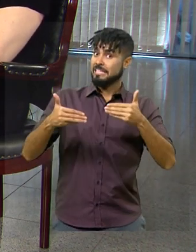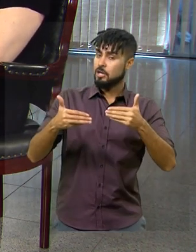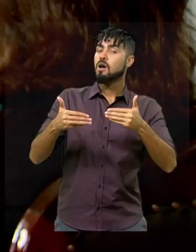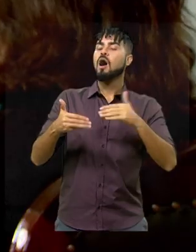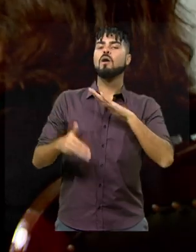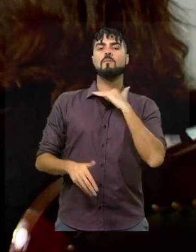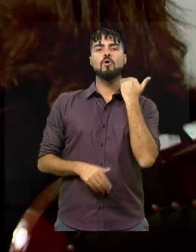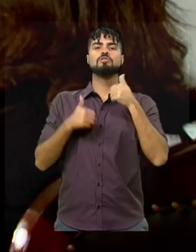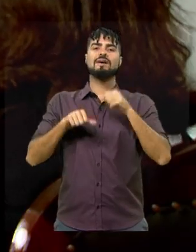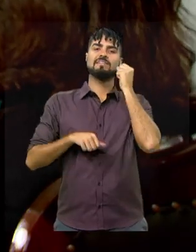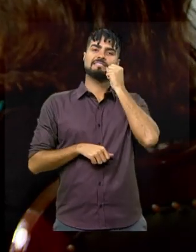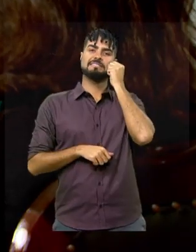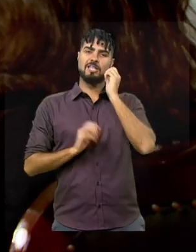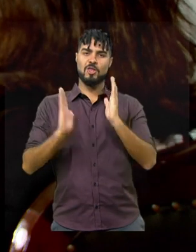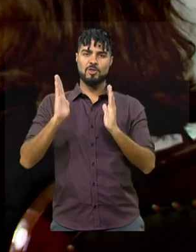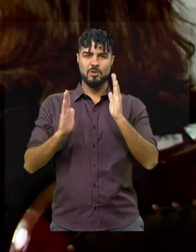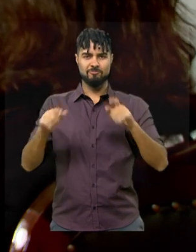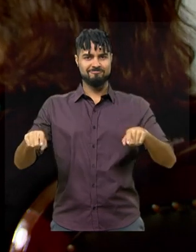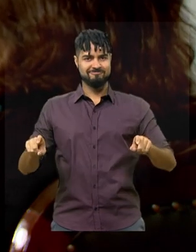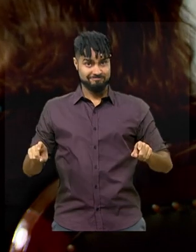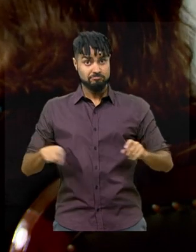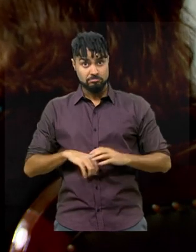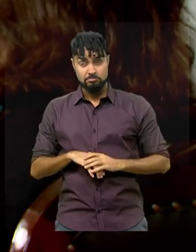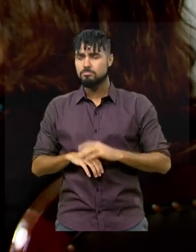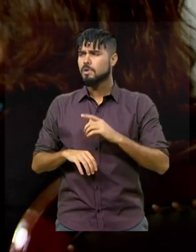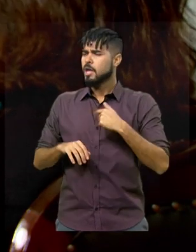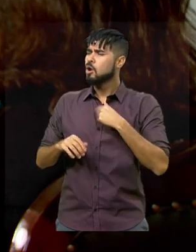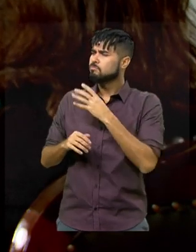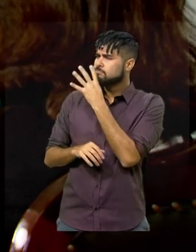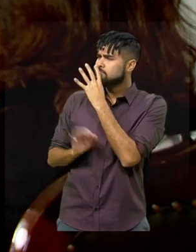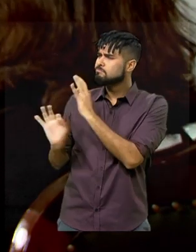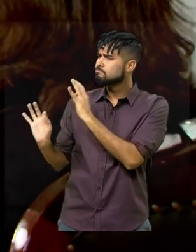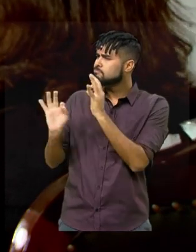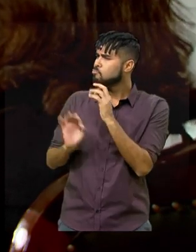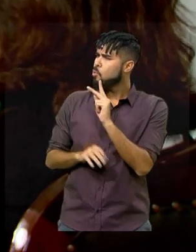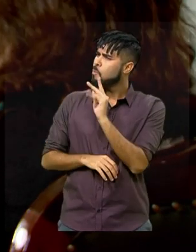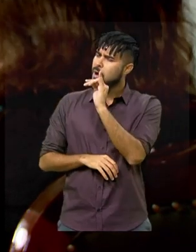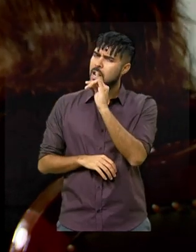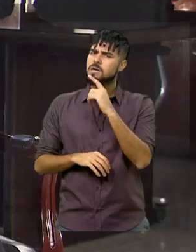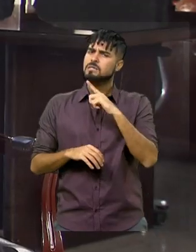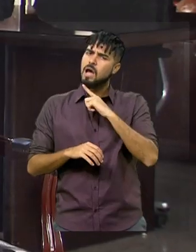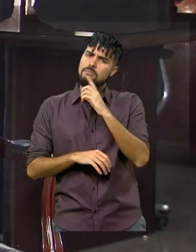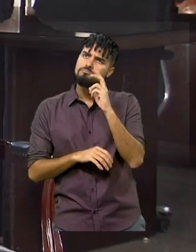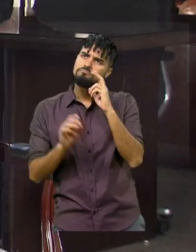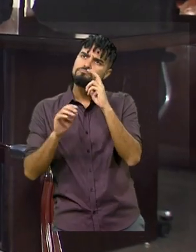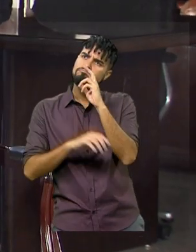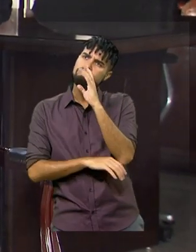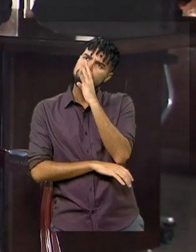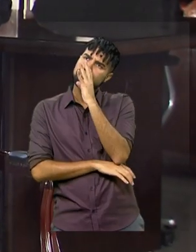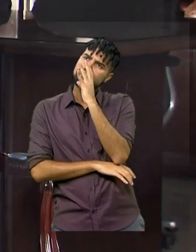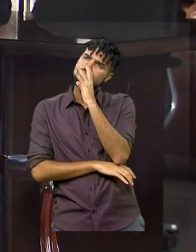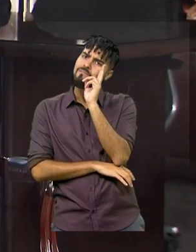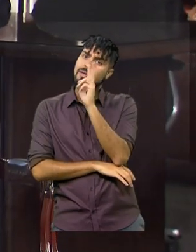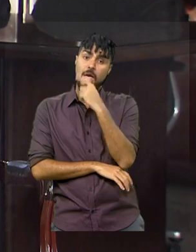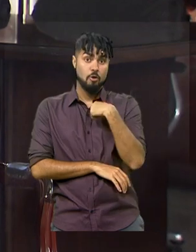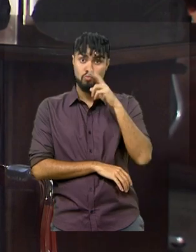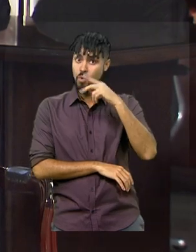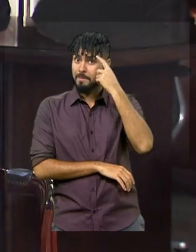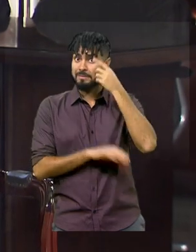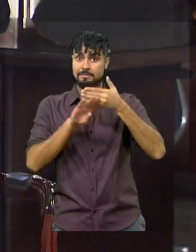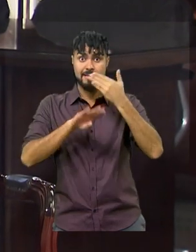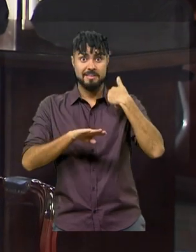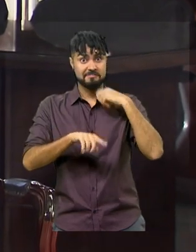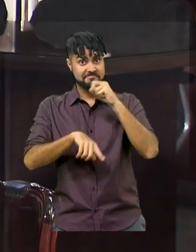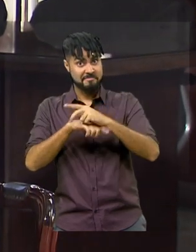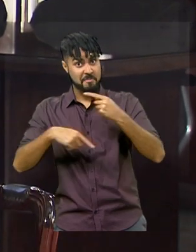mandato de senador. E sempre acompanhei a trajetória do meu pai nos bastidores. Nunca pensei em entrar para a política, é uma